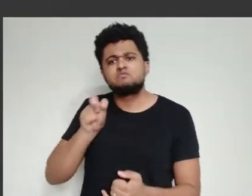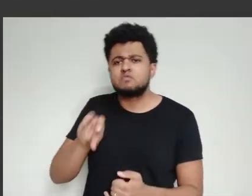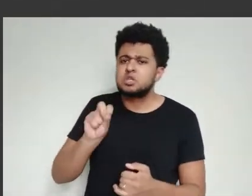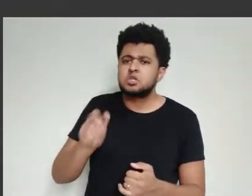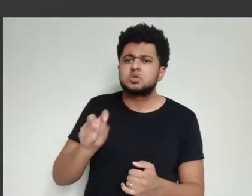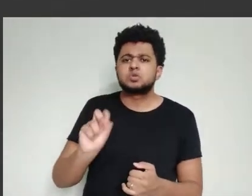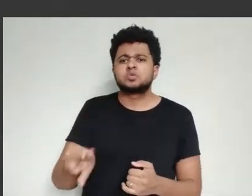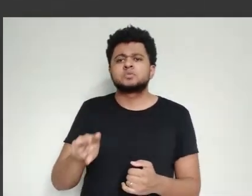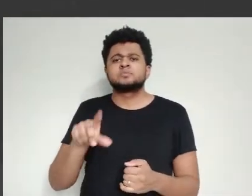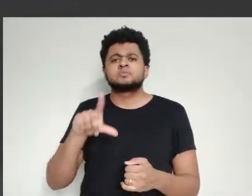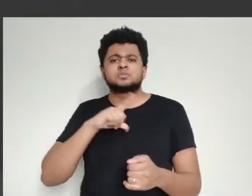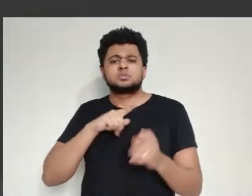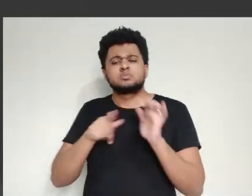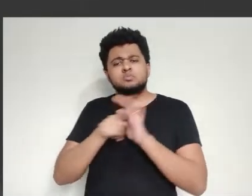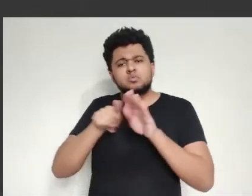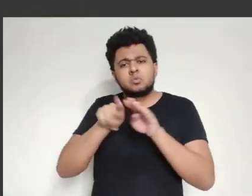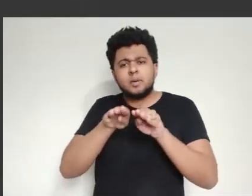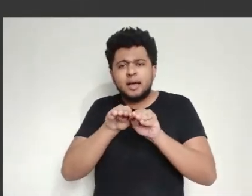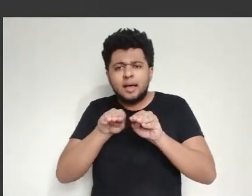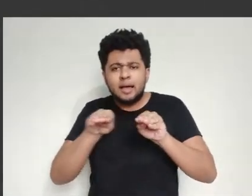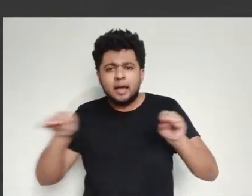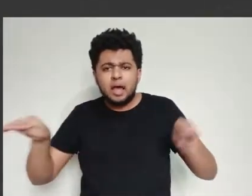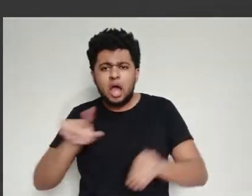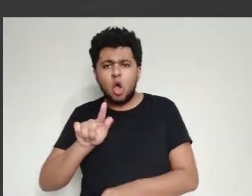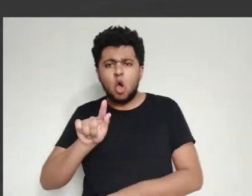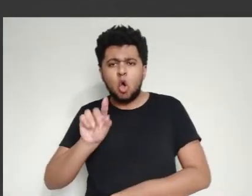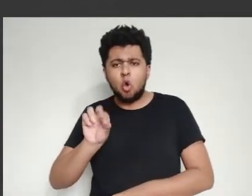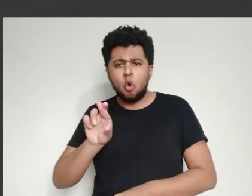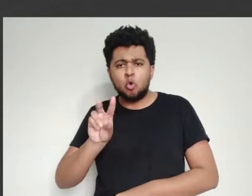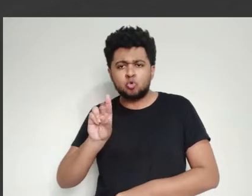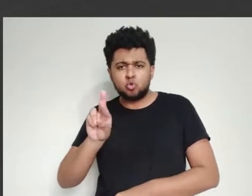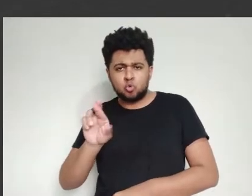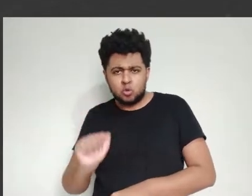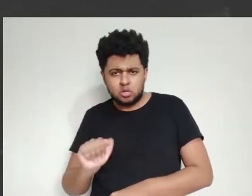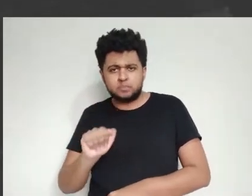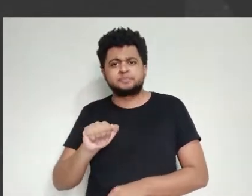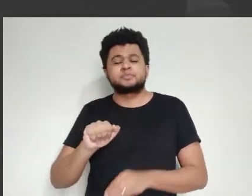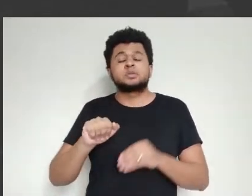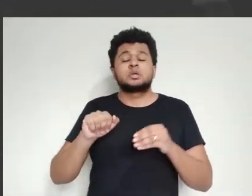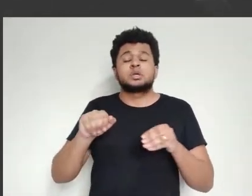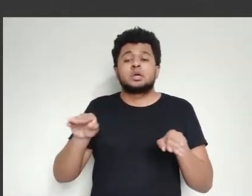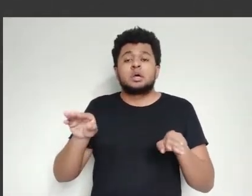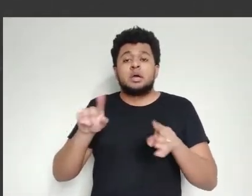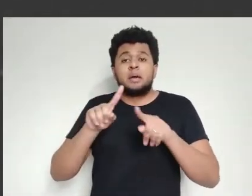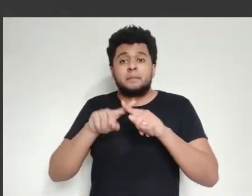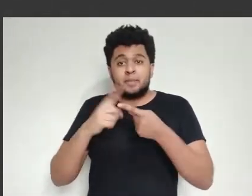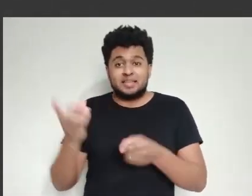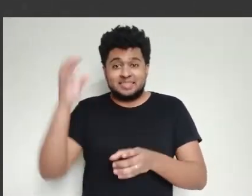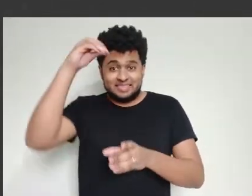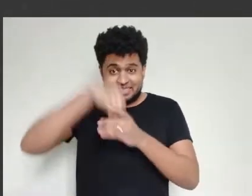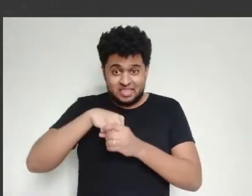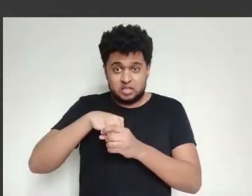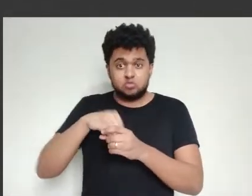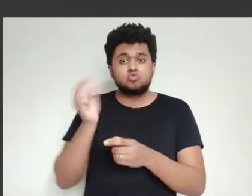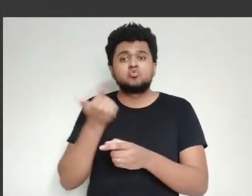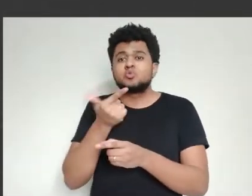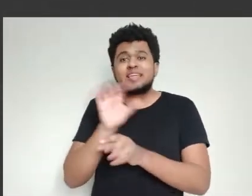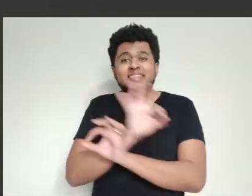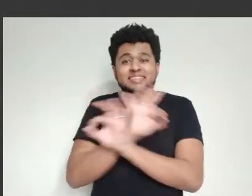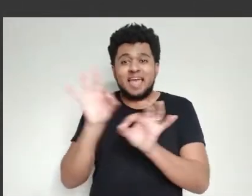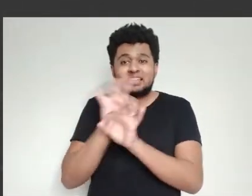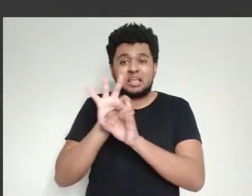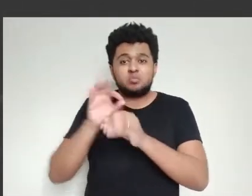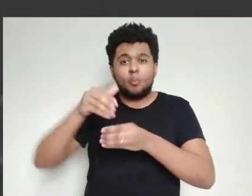criar em laboratório uma estrutura que lembra muito um vírus. Ele tem uma